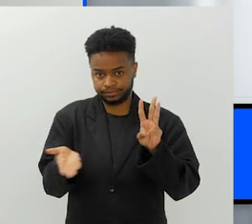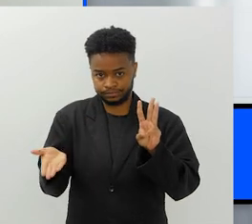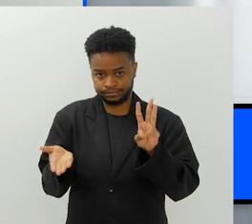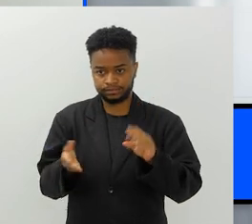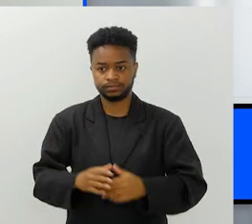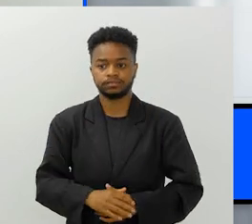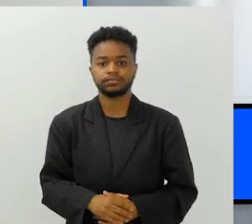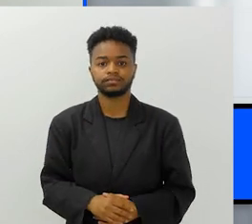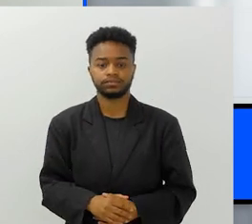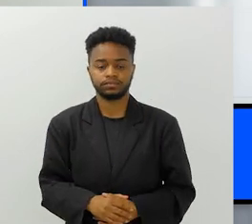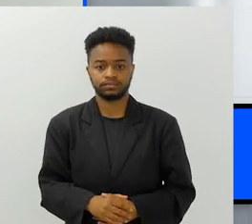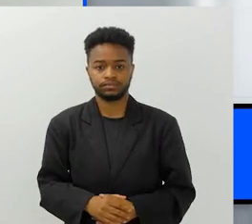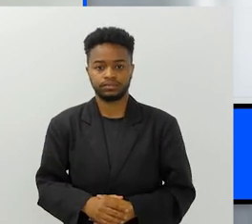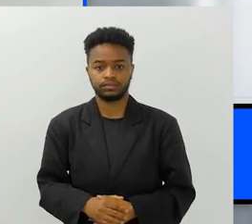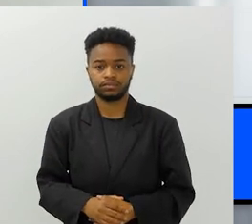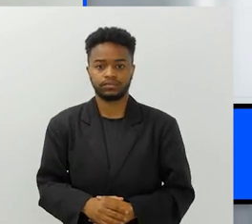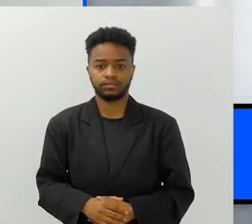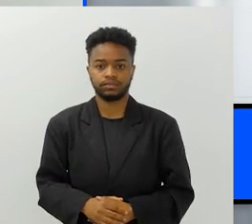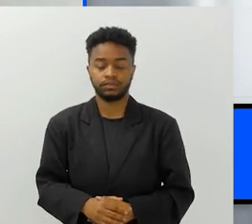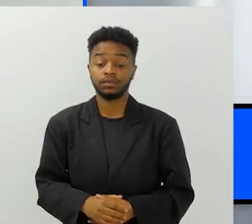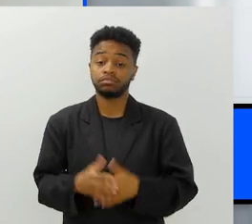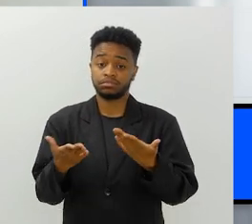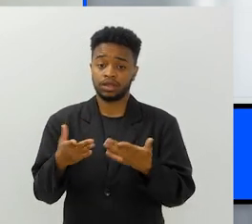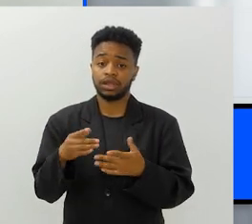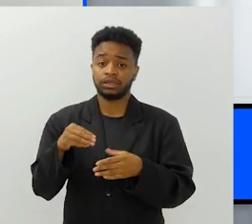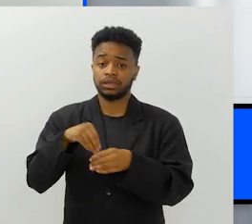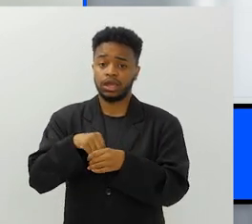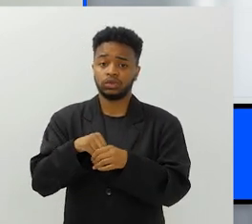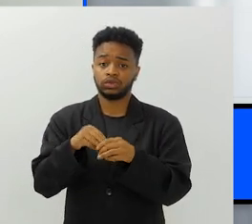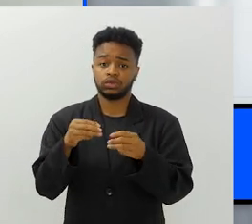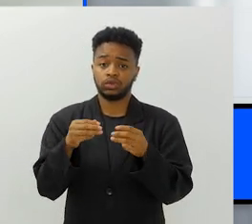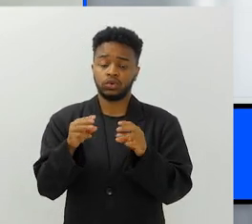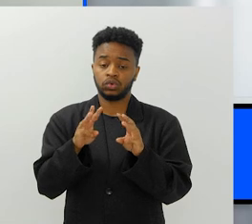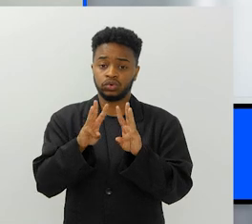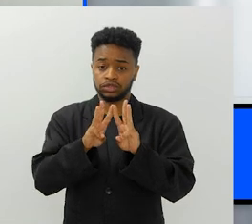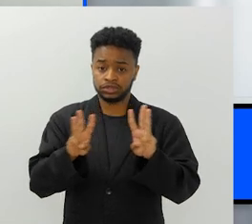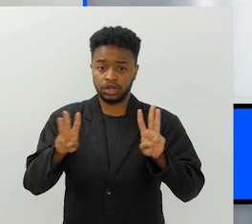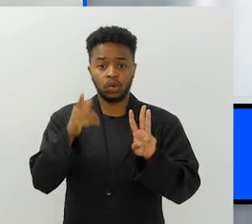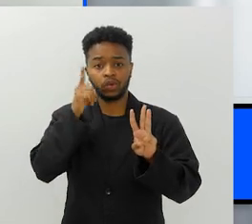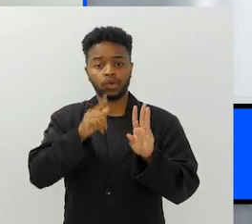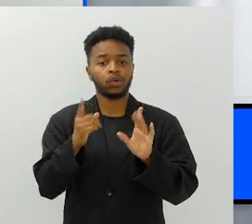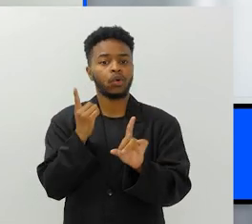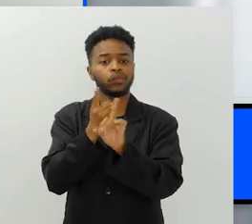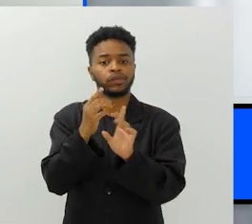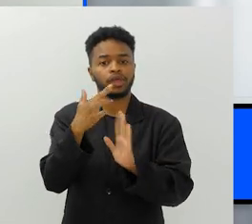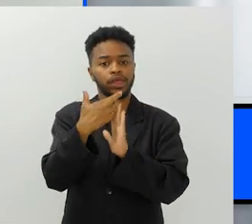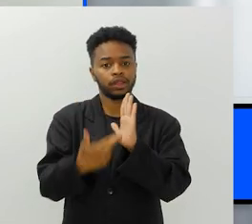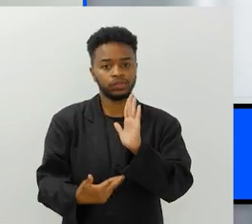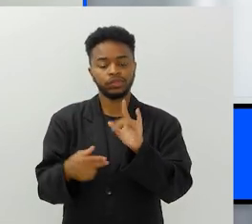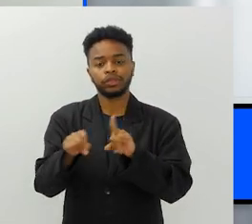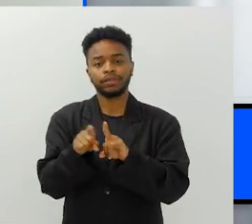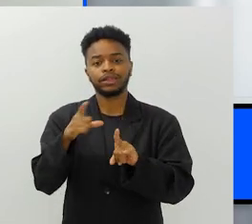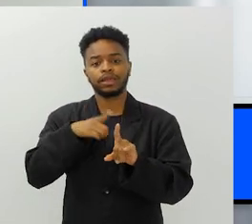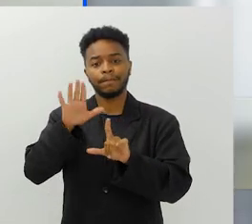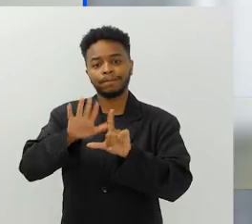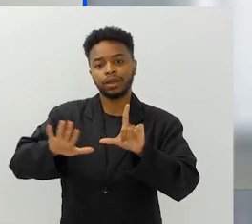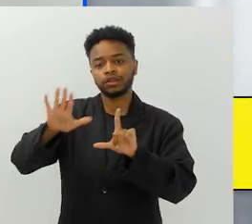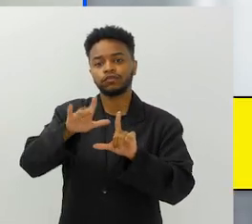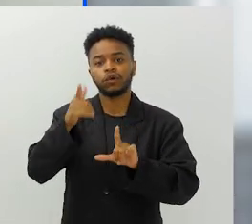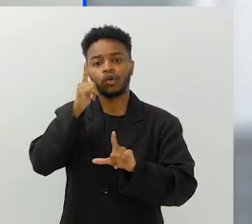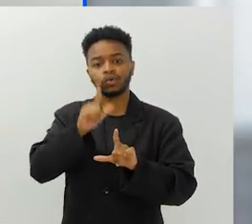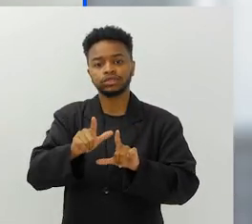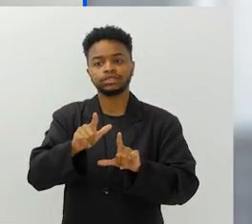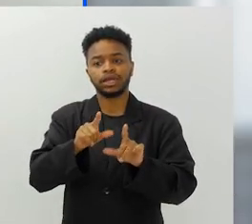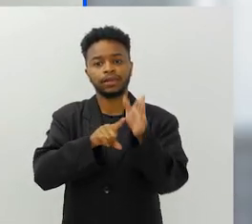.ondaslimpasnaestrada.org.br e lá eles vão encontrar um relatório reduzido e lá eles vão encontrar também uma plataforma